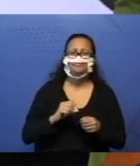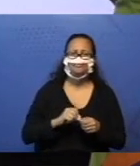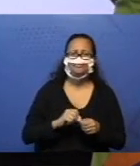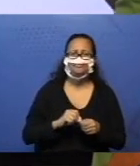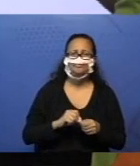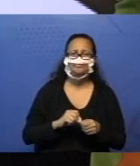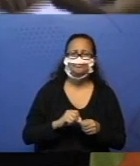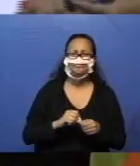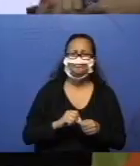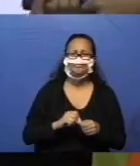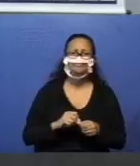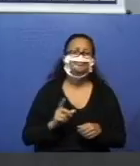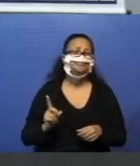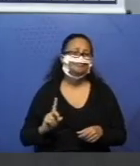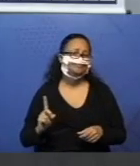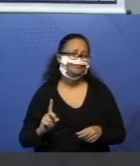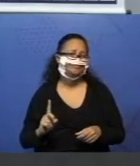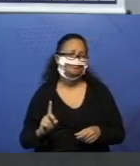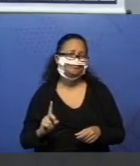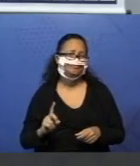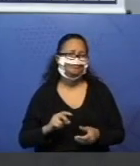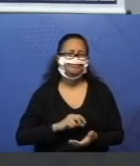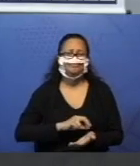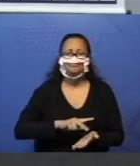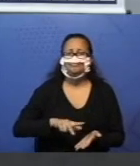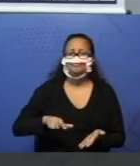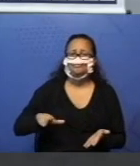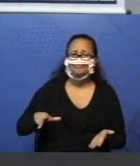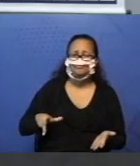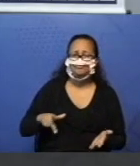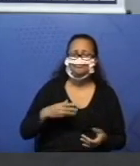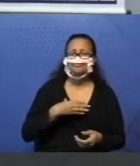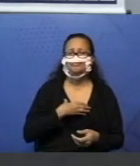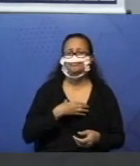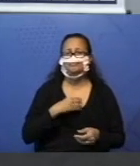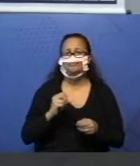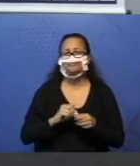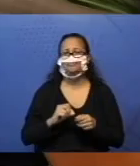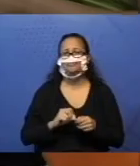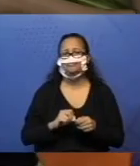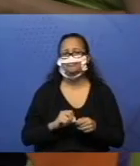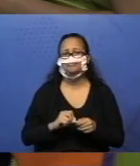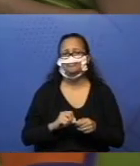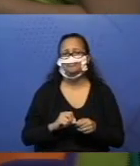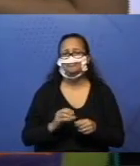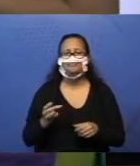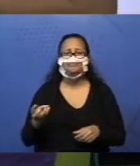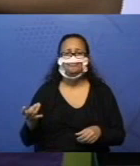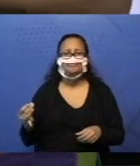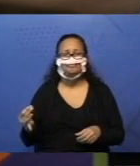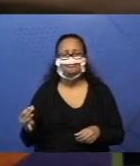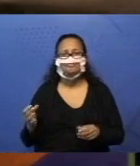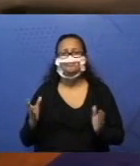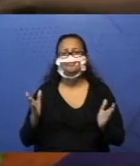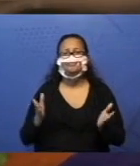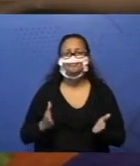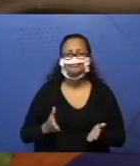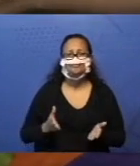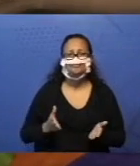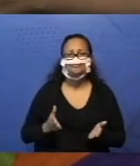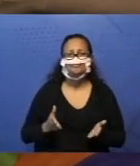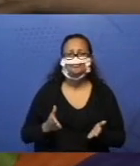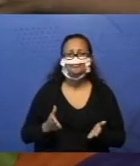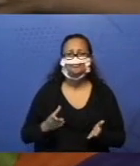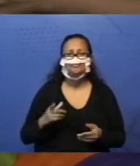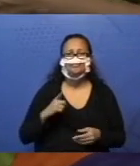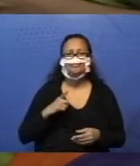Existem muitas maneiras. Vamos ver mais uma. Olha só. Agora, eu peguei